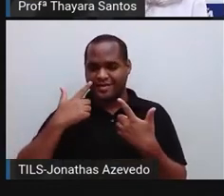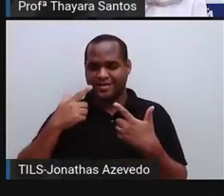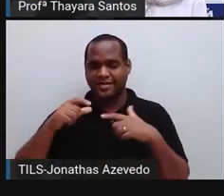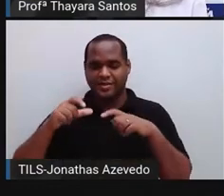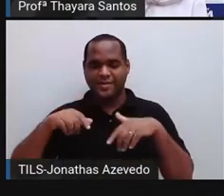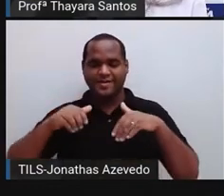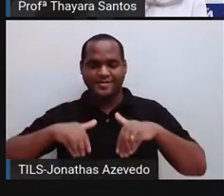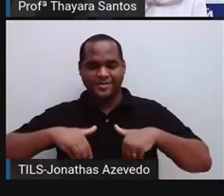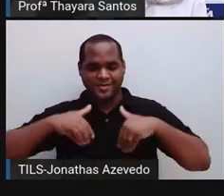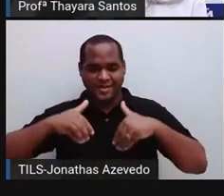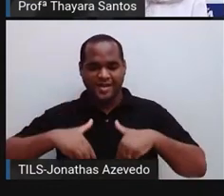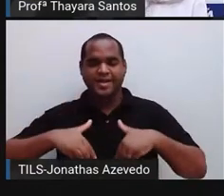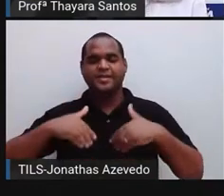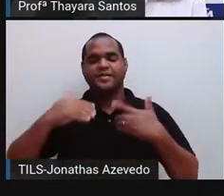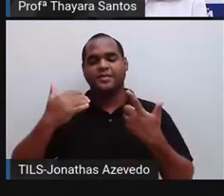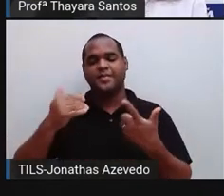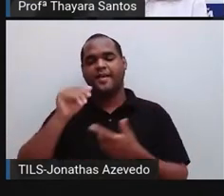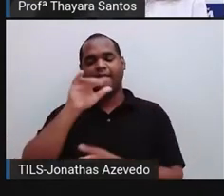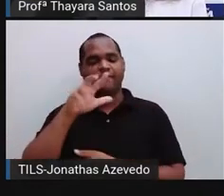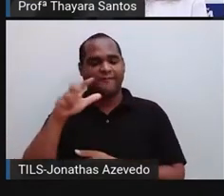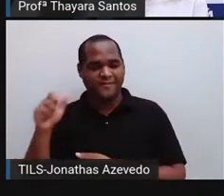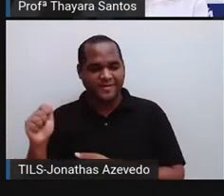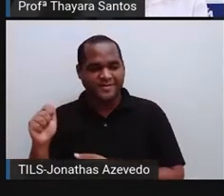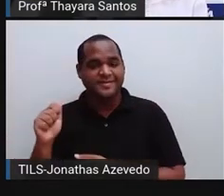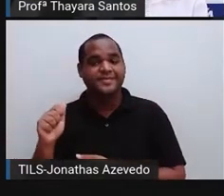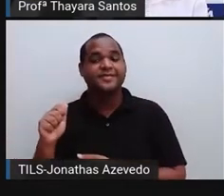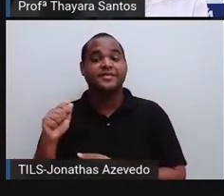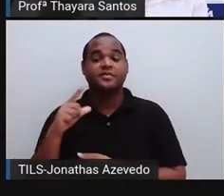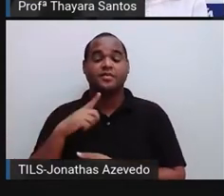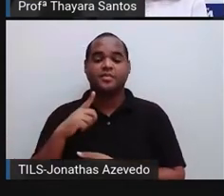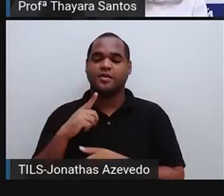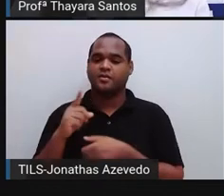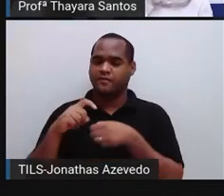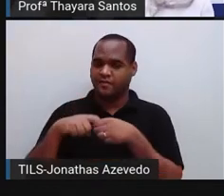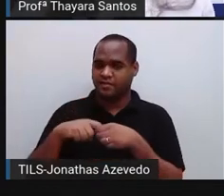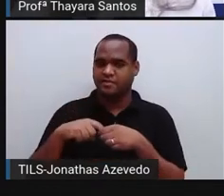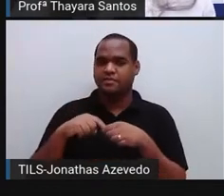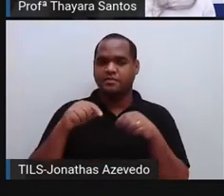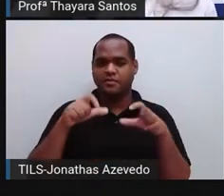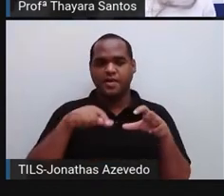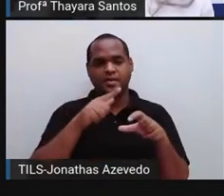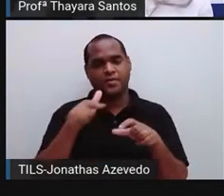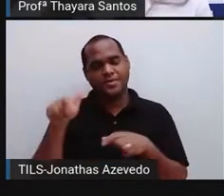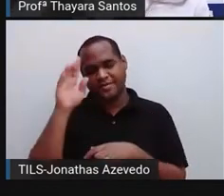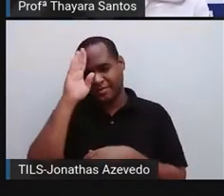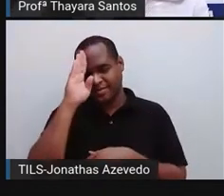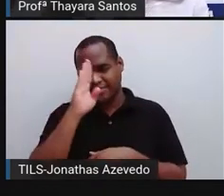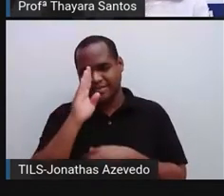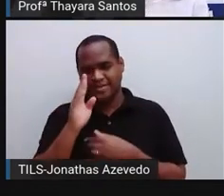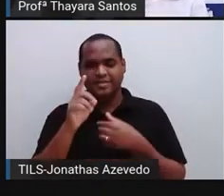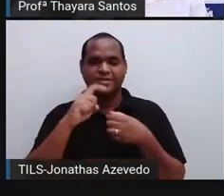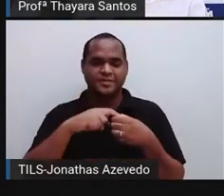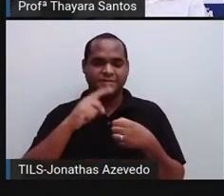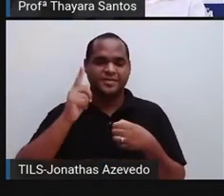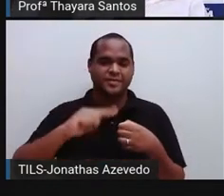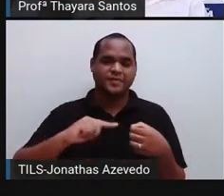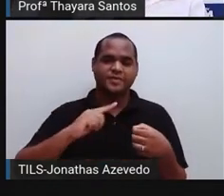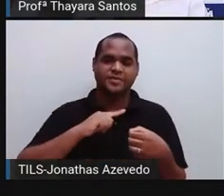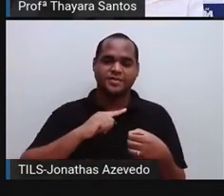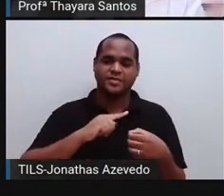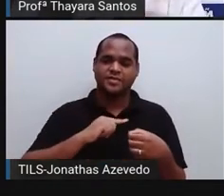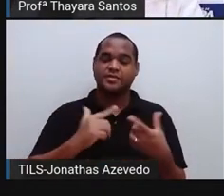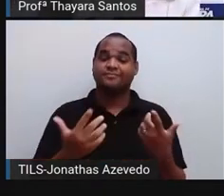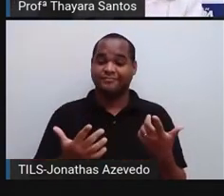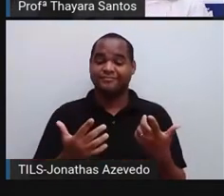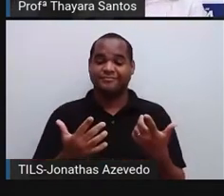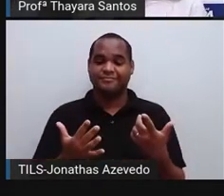pela África e retornaram, passaram pelo Brasil de novo na volta e depois eles